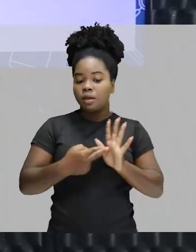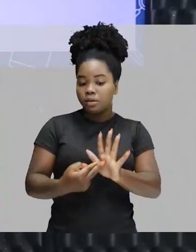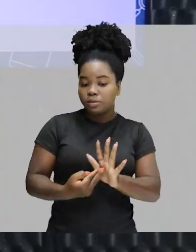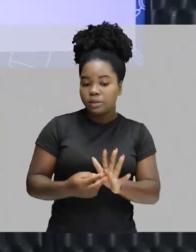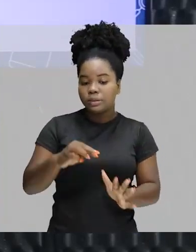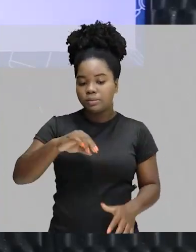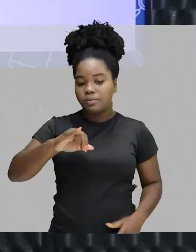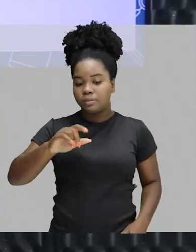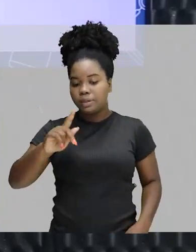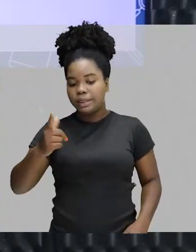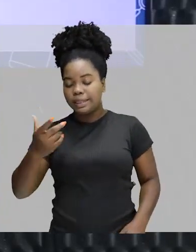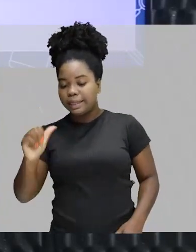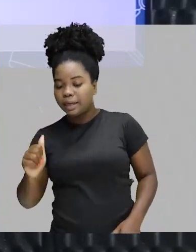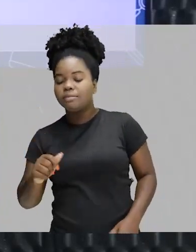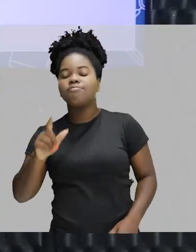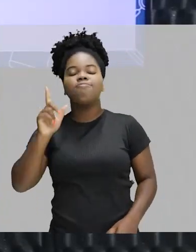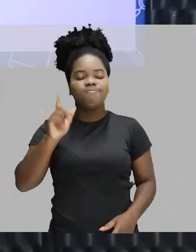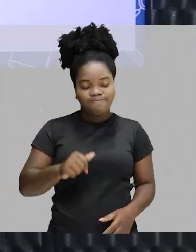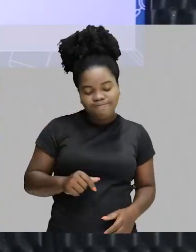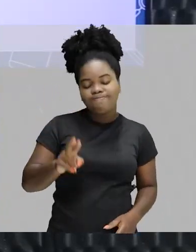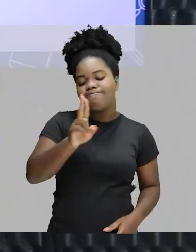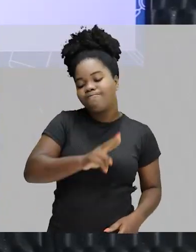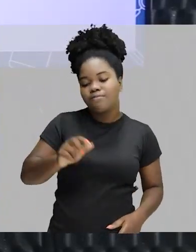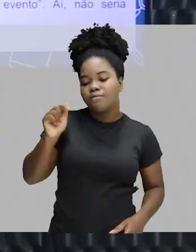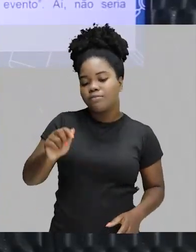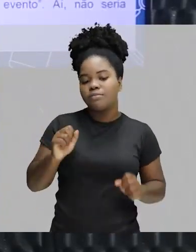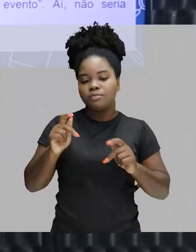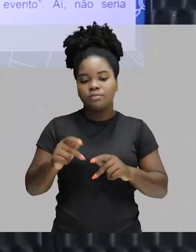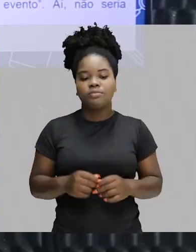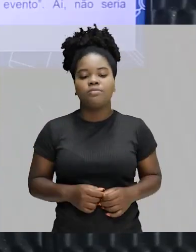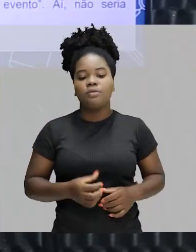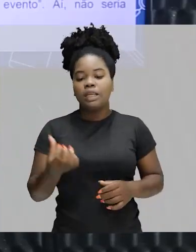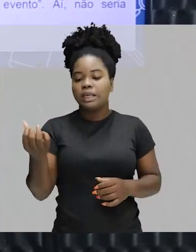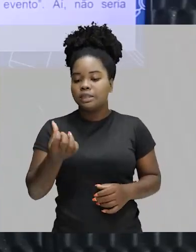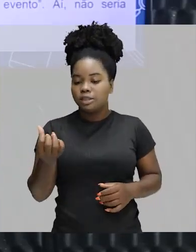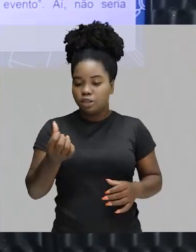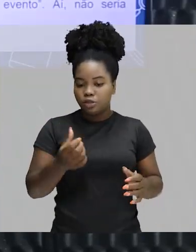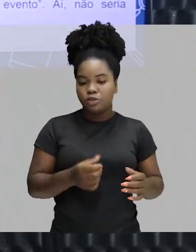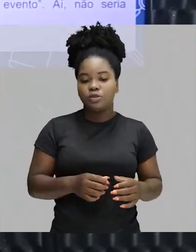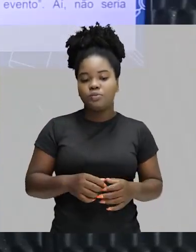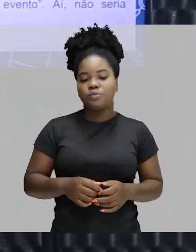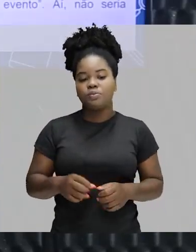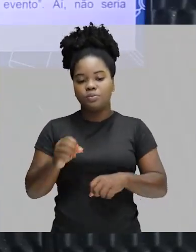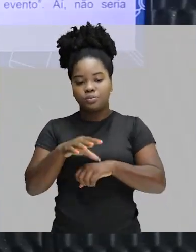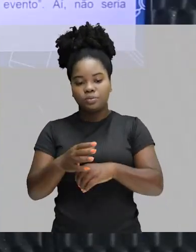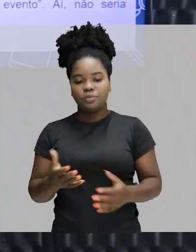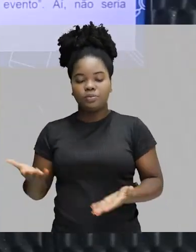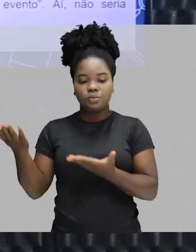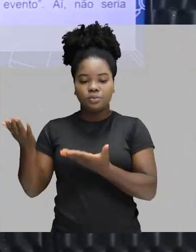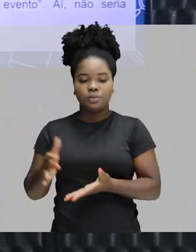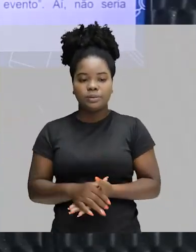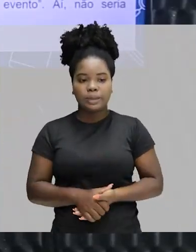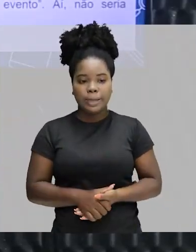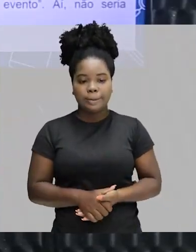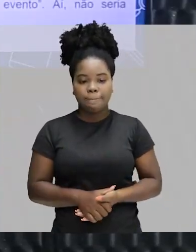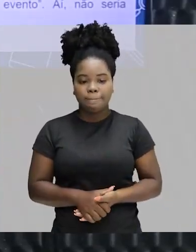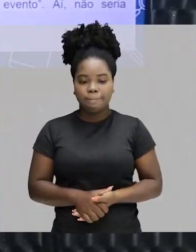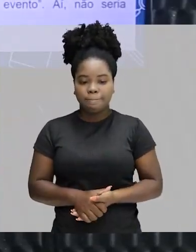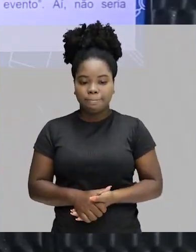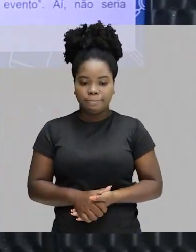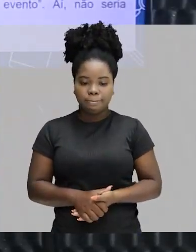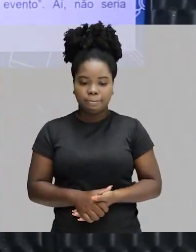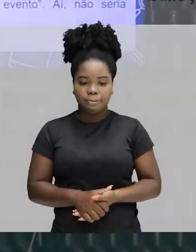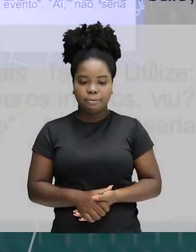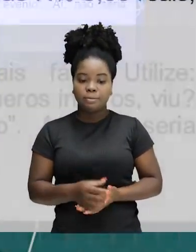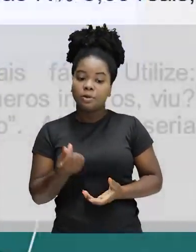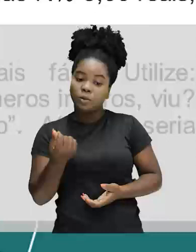milhar, aí sim eu utilizo o ponto, tá certo? Então, para a próxima dica. Dica número seis. Quantias em dinheiro,